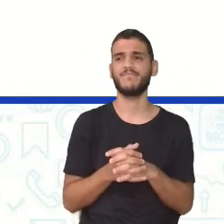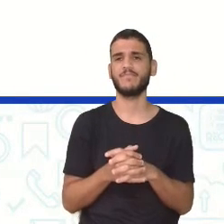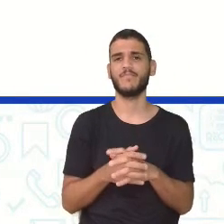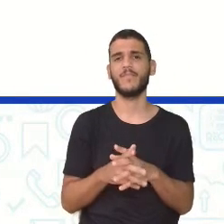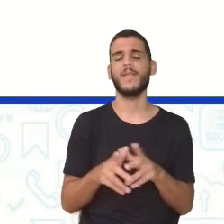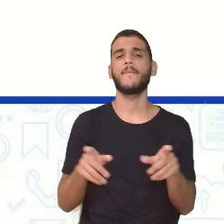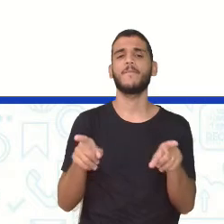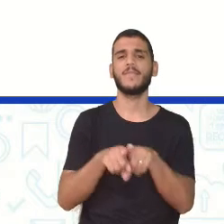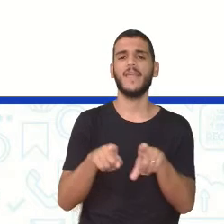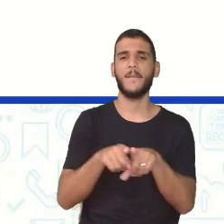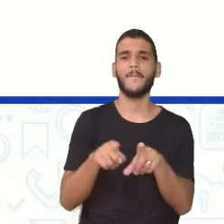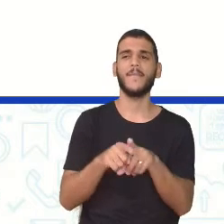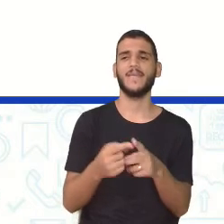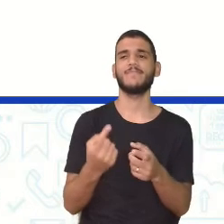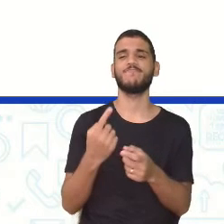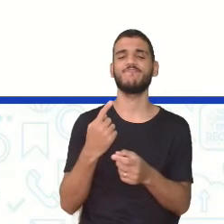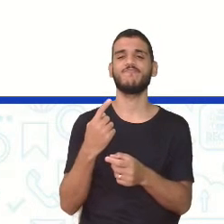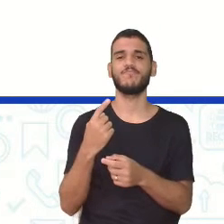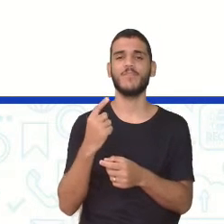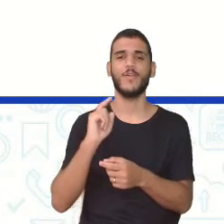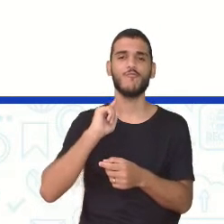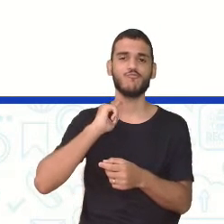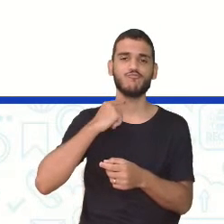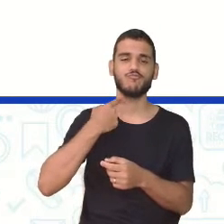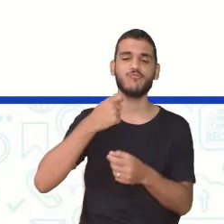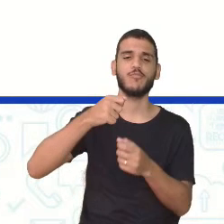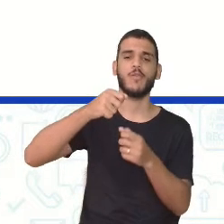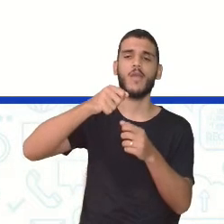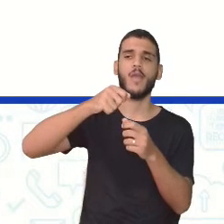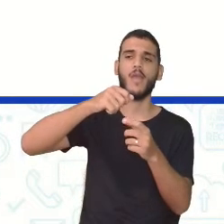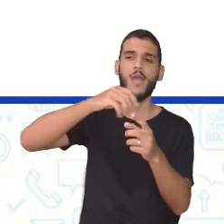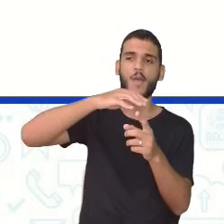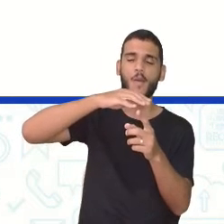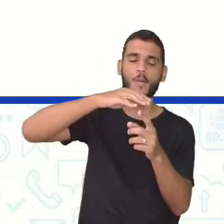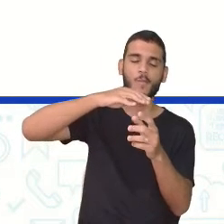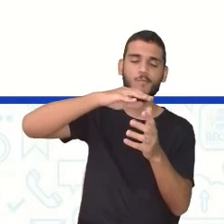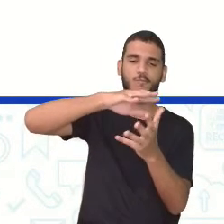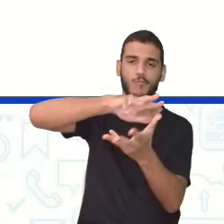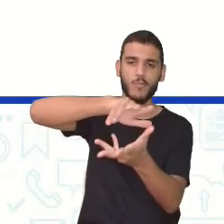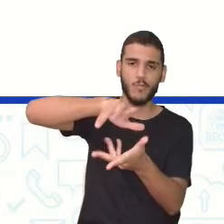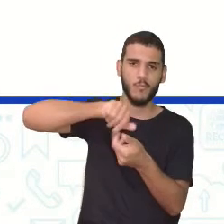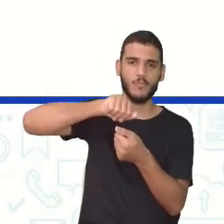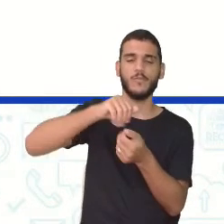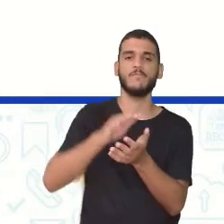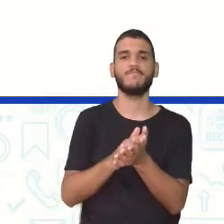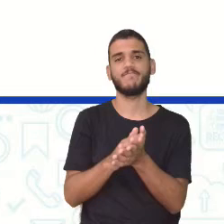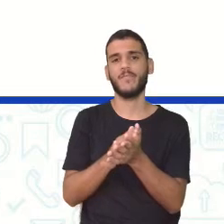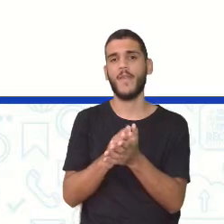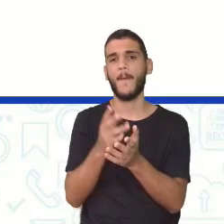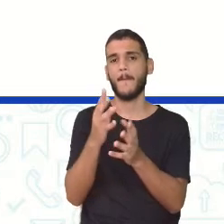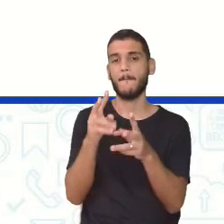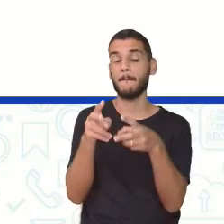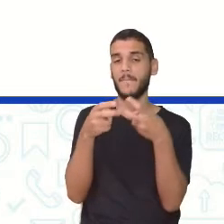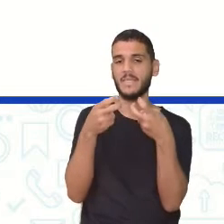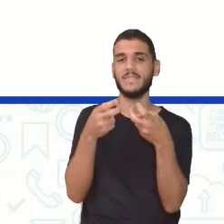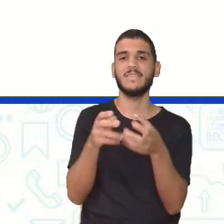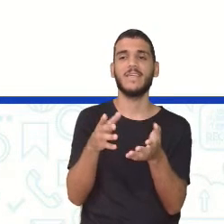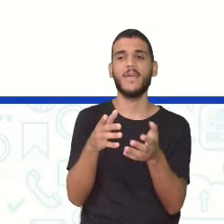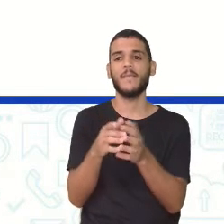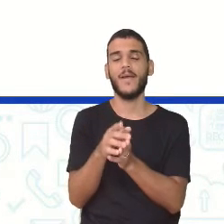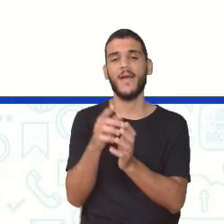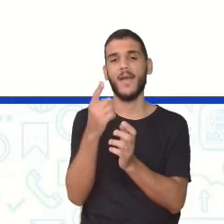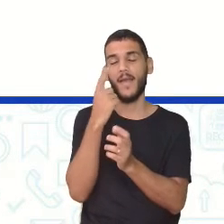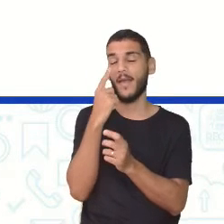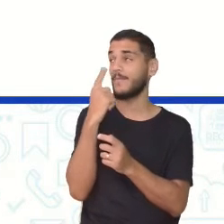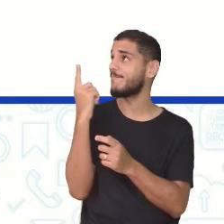Então, poluição, né? Que a gente tanto falou aqui. Olha lá a foquinha, né? Representando os nossos oceanos aí. A professora Vanessa acabou de falar também